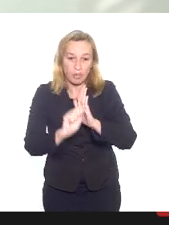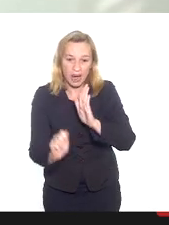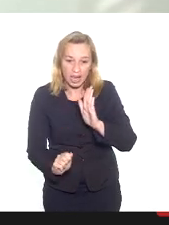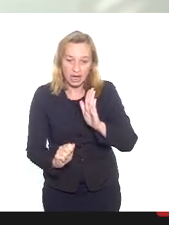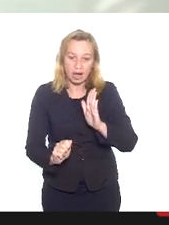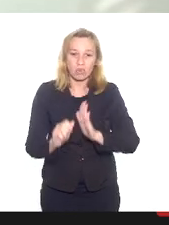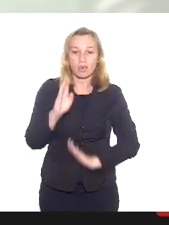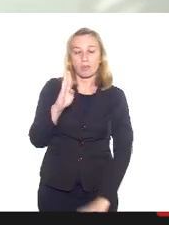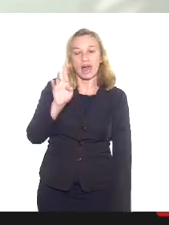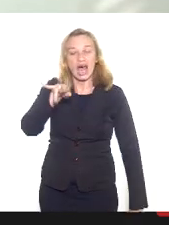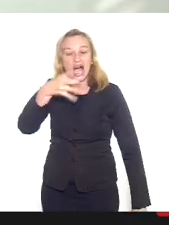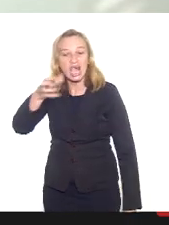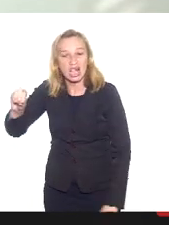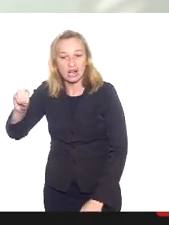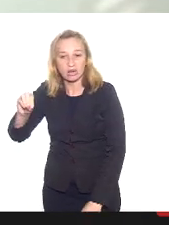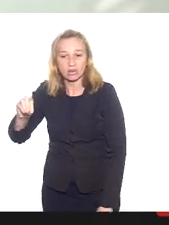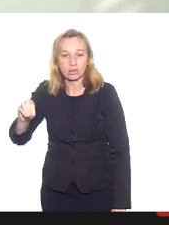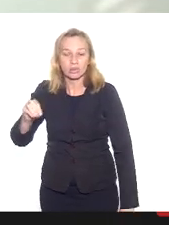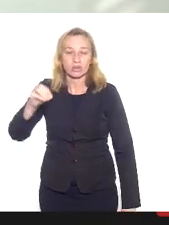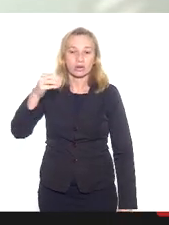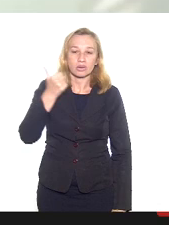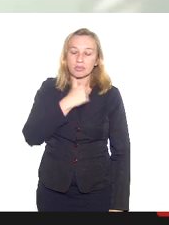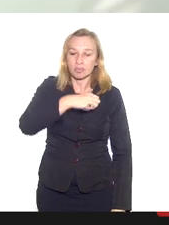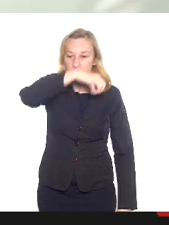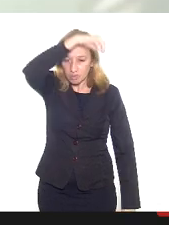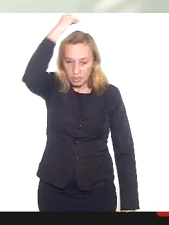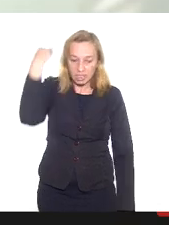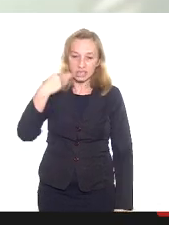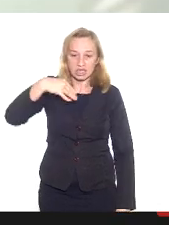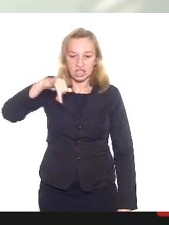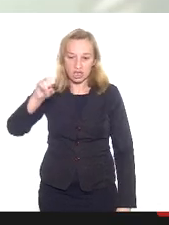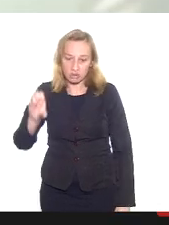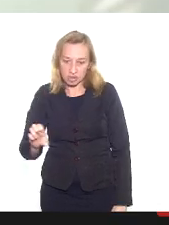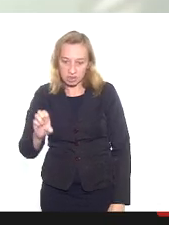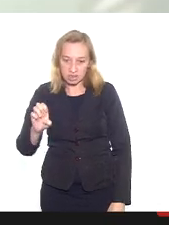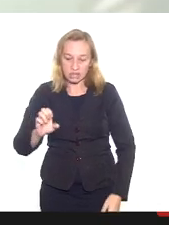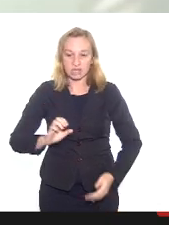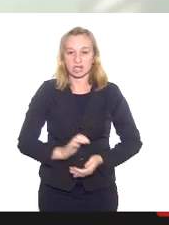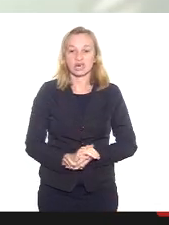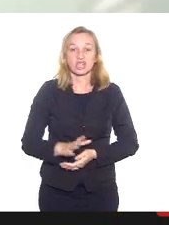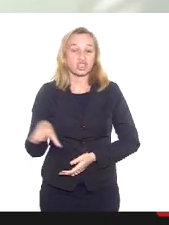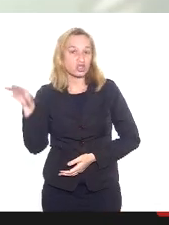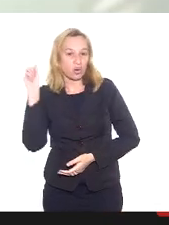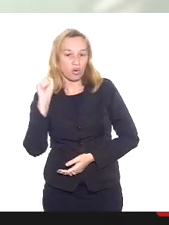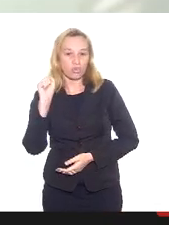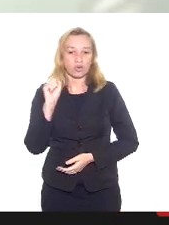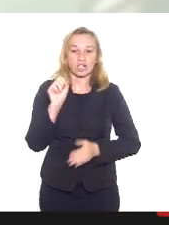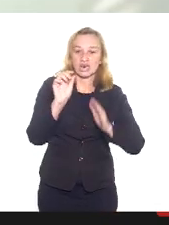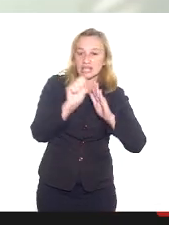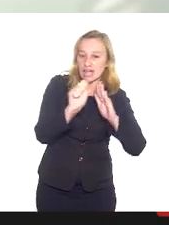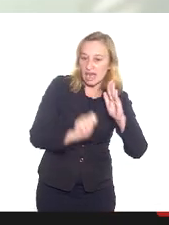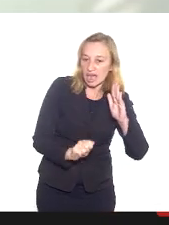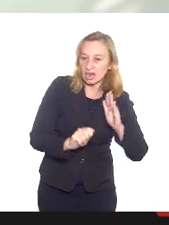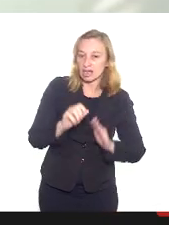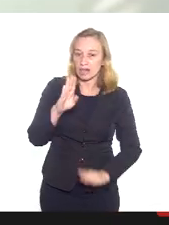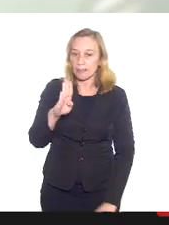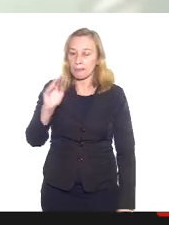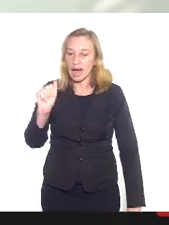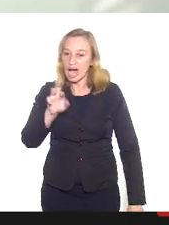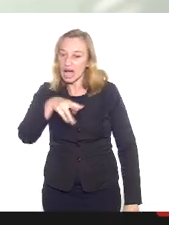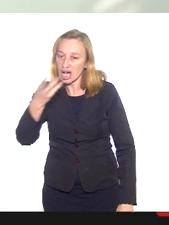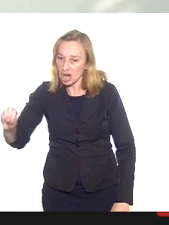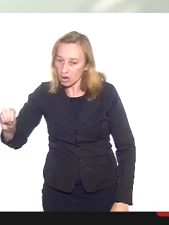como bem colocou, aqui a mãe Nilce, eu fiquei feliz de ouvir que, às vezes, a gente ouve, olha o terreiro, os barracões,